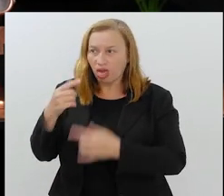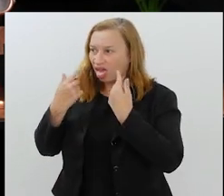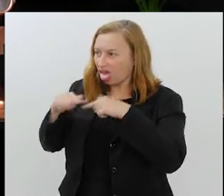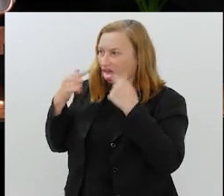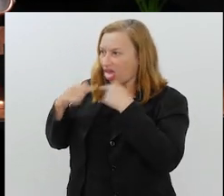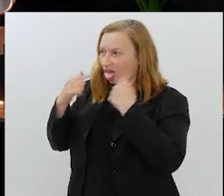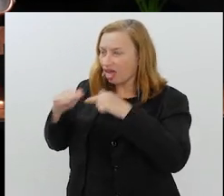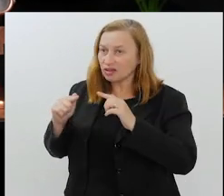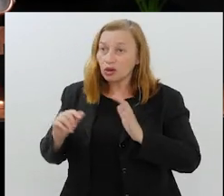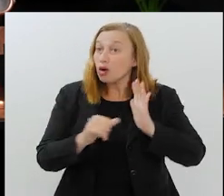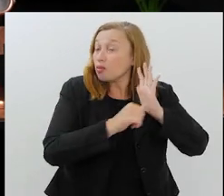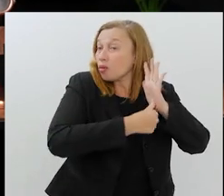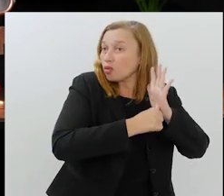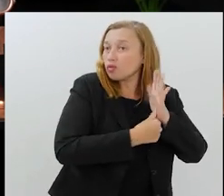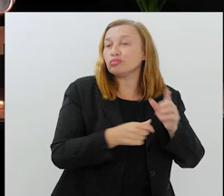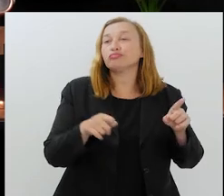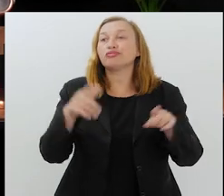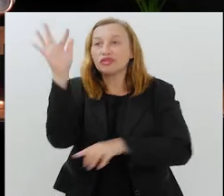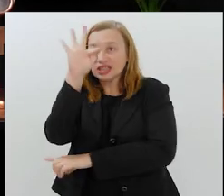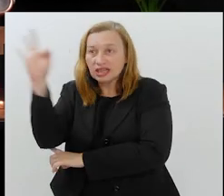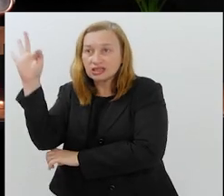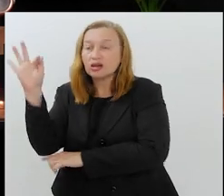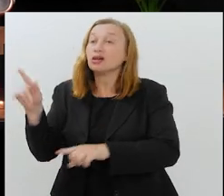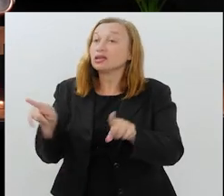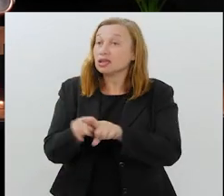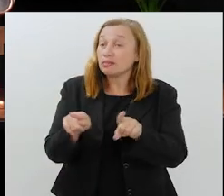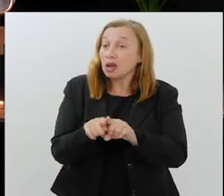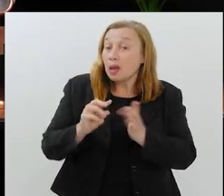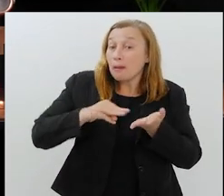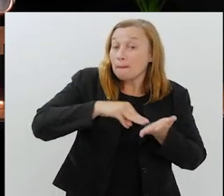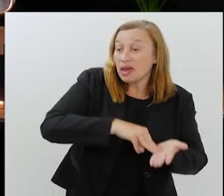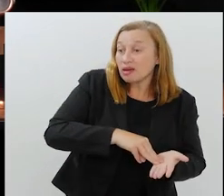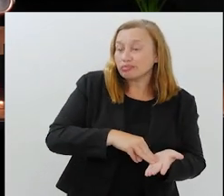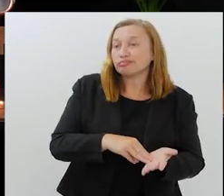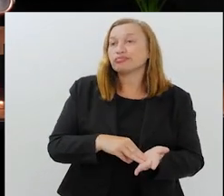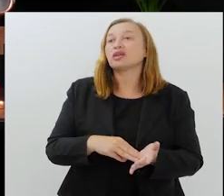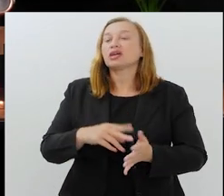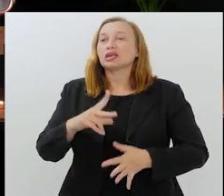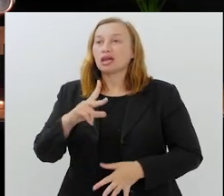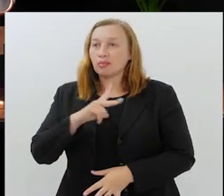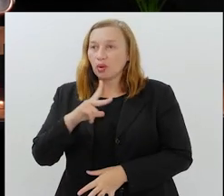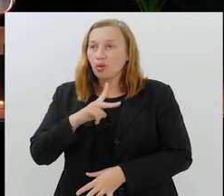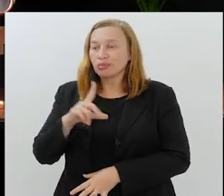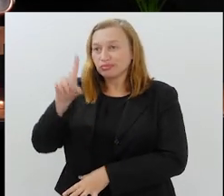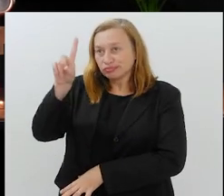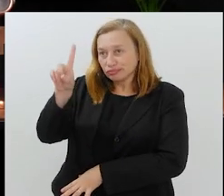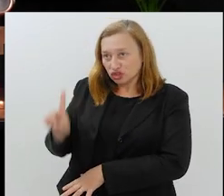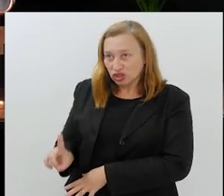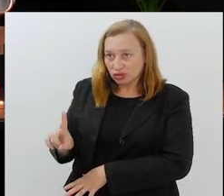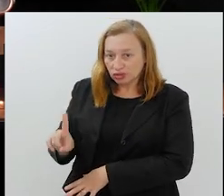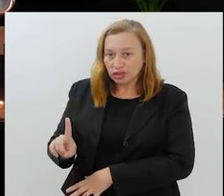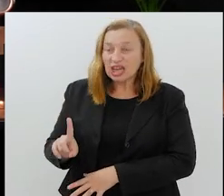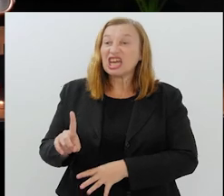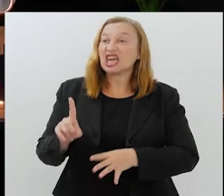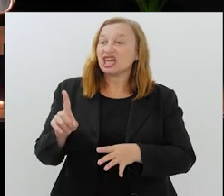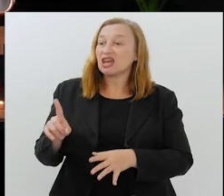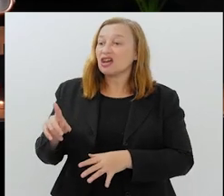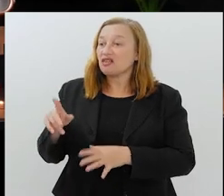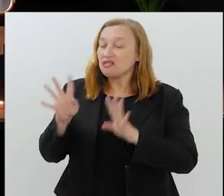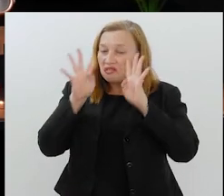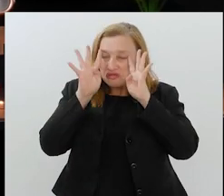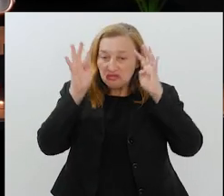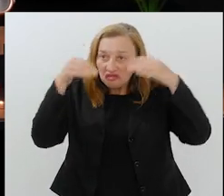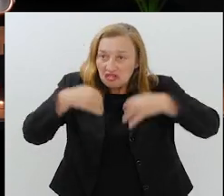por clubes, federações e até membros da própria diretoria. Ele é chamado de centralizador.